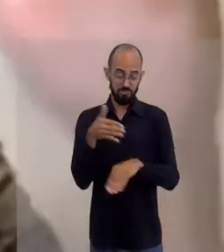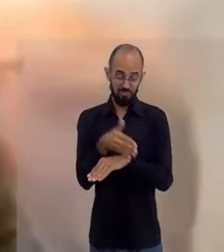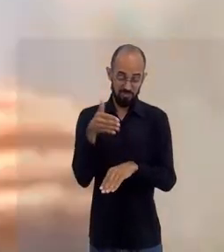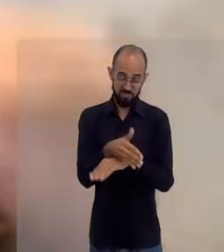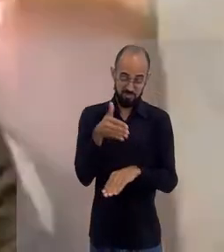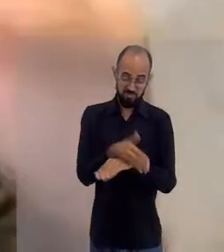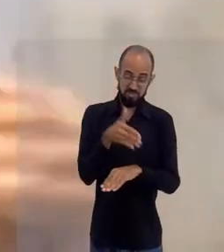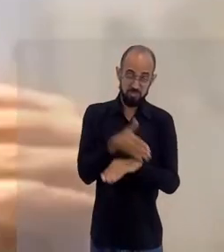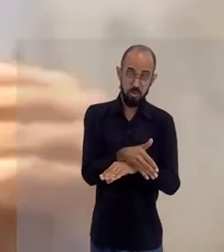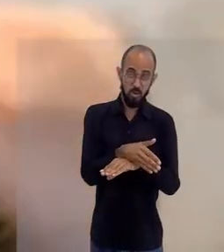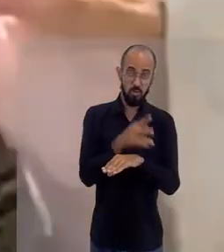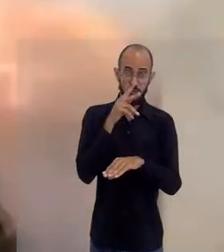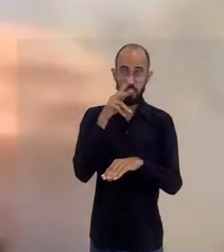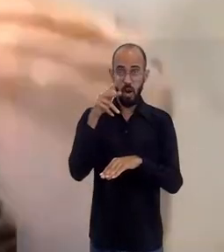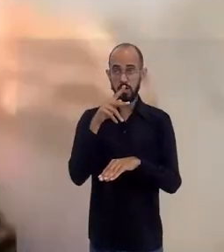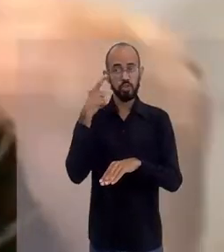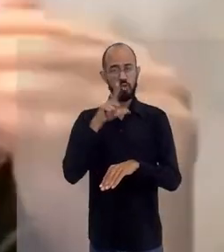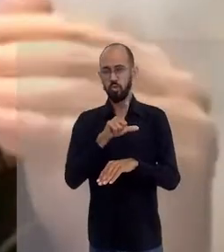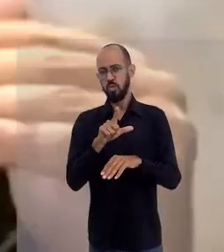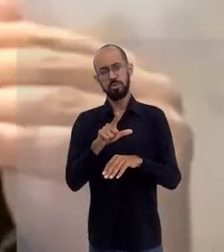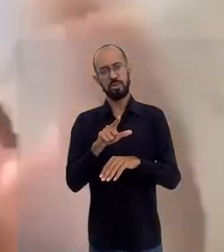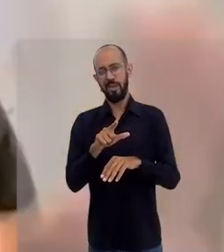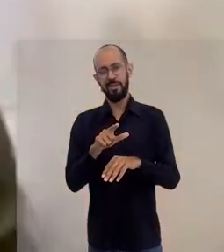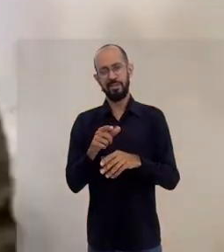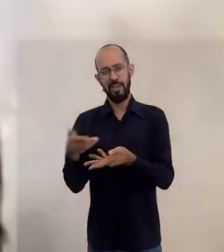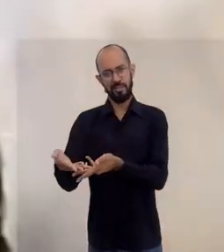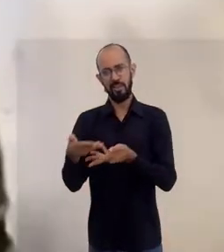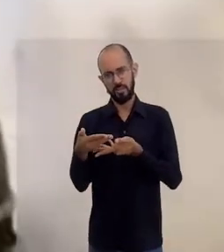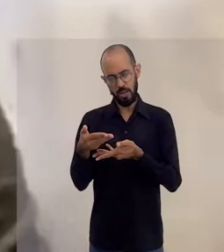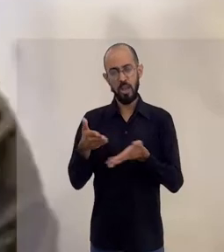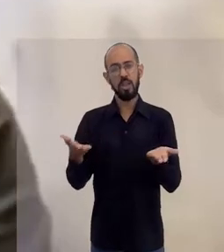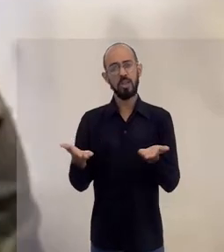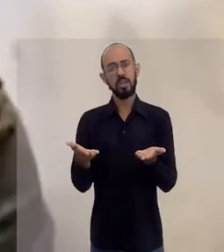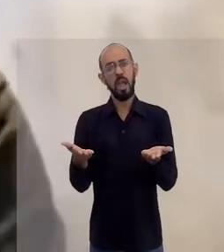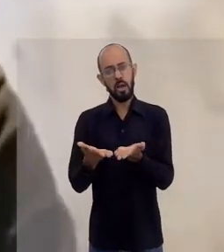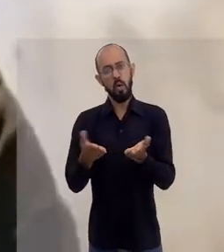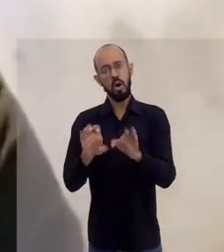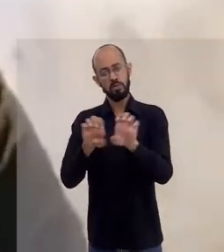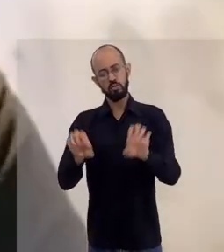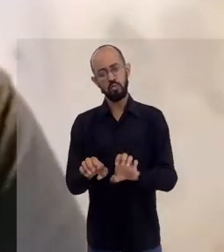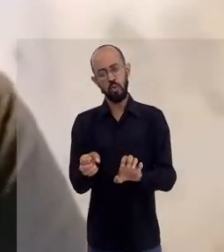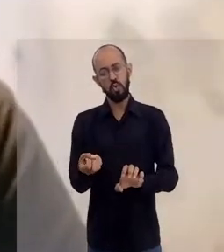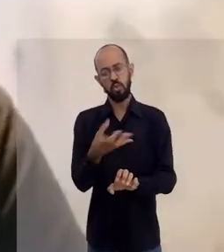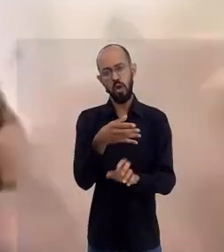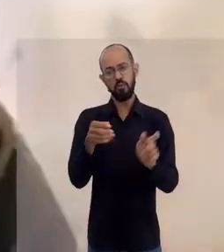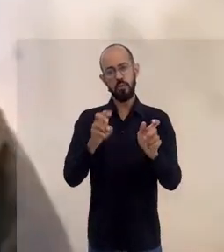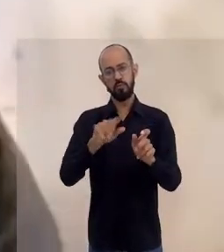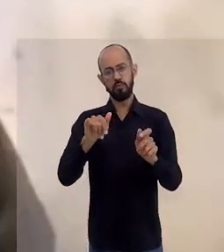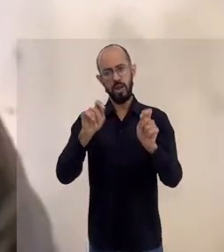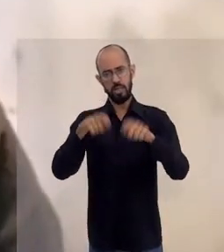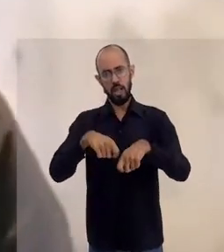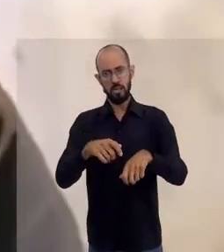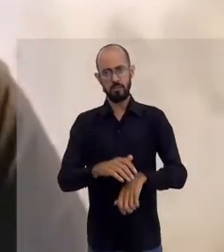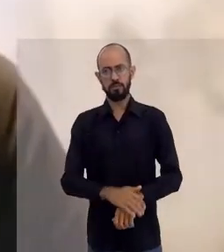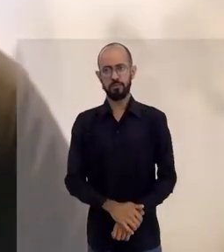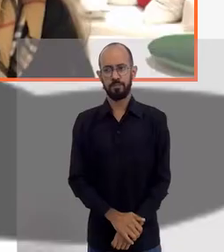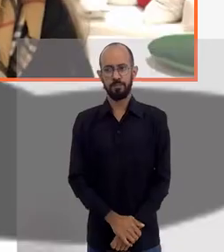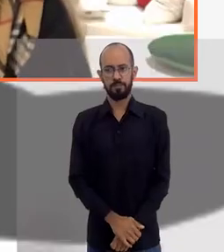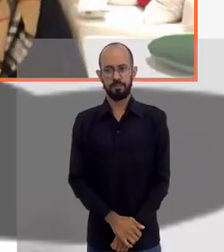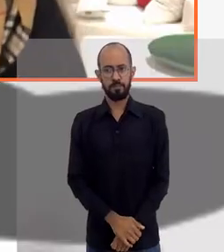tem muito acesso, gente acaba não atendendo a todo mundo e, nessa estrutura nova, a gente vai ter a capacidade de atender muito mais gente.